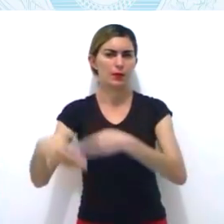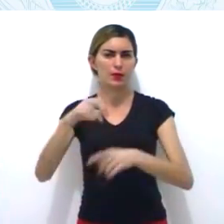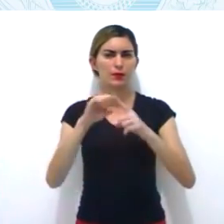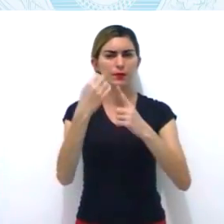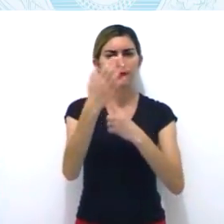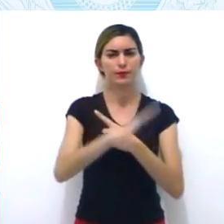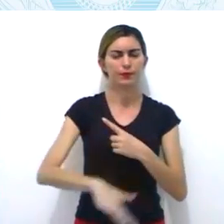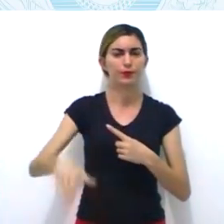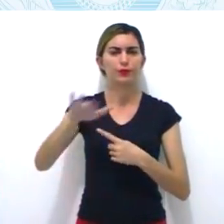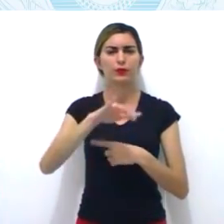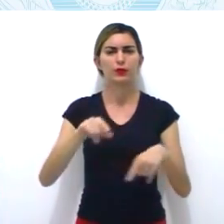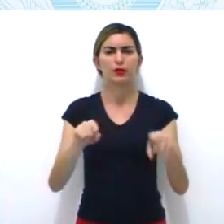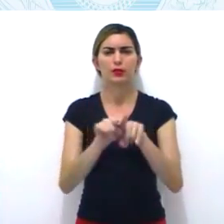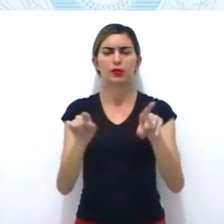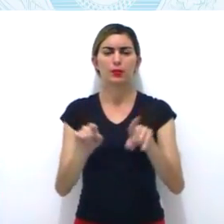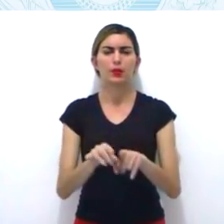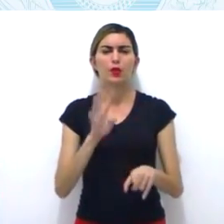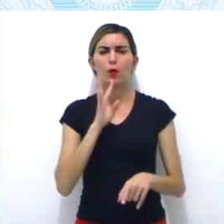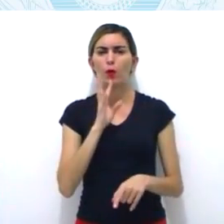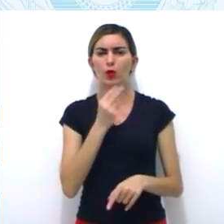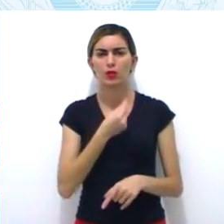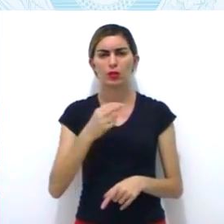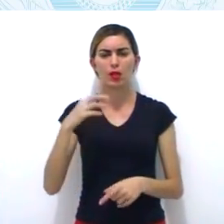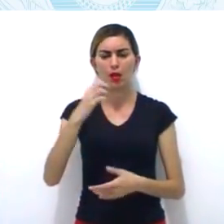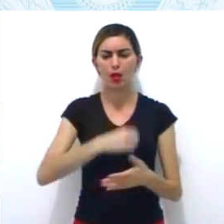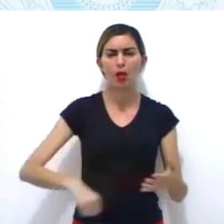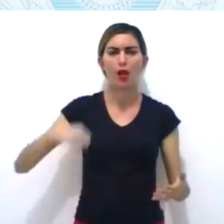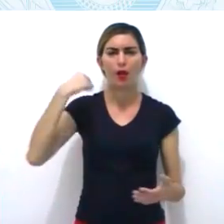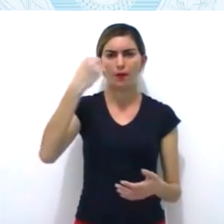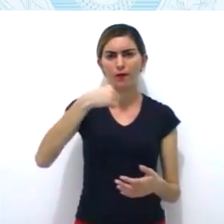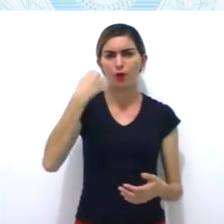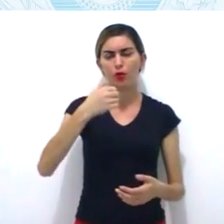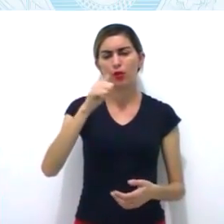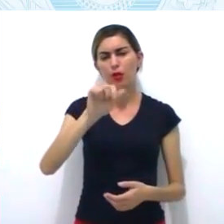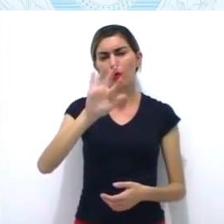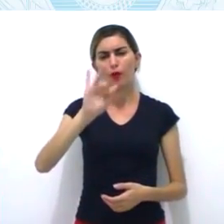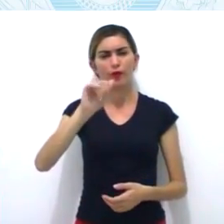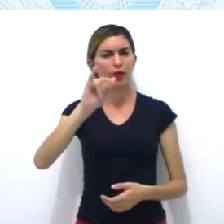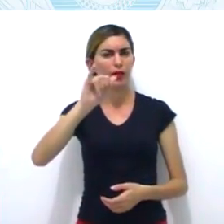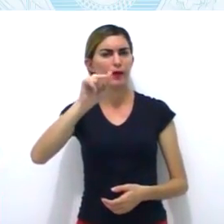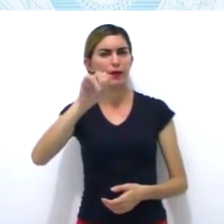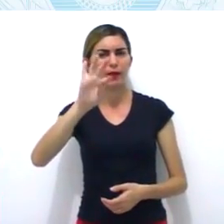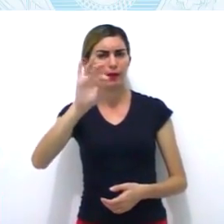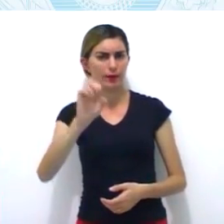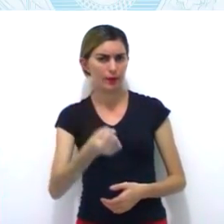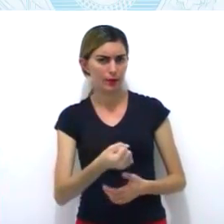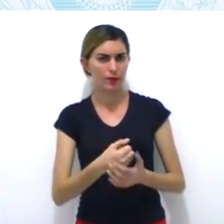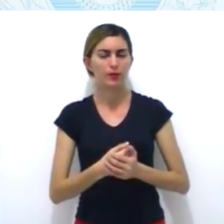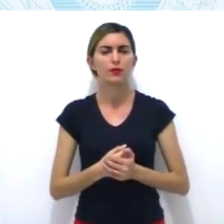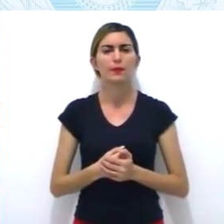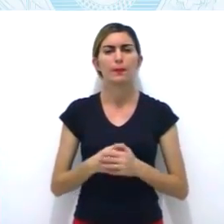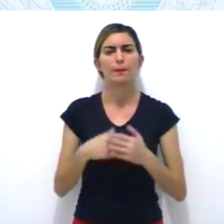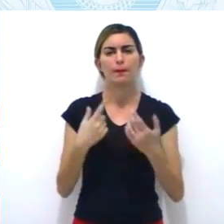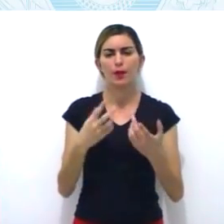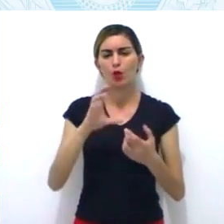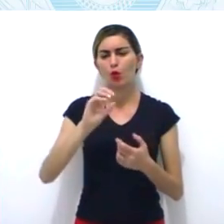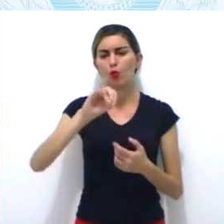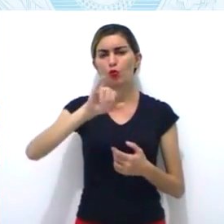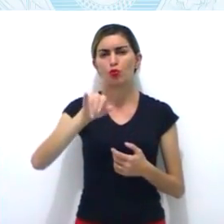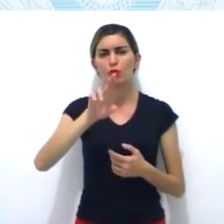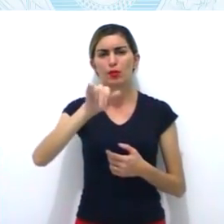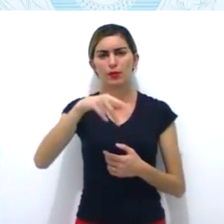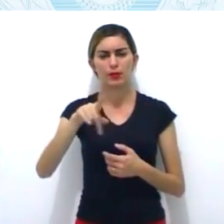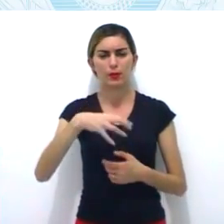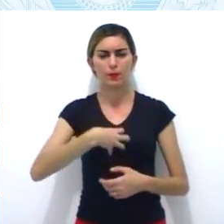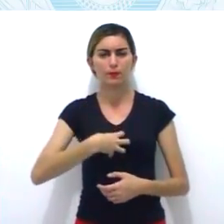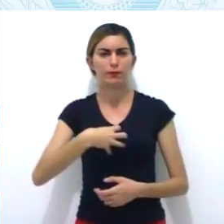A conjuração baiana foi uma revolta social, de caráter popular, é isso, que ocorreu